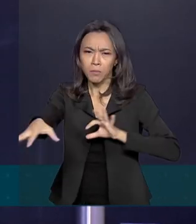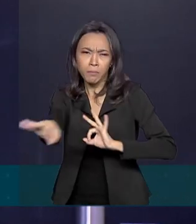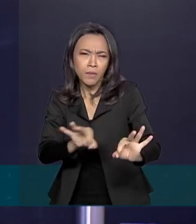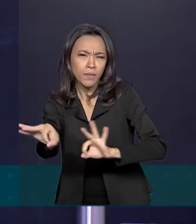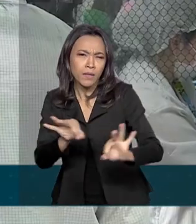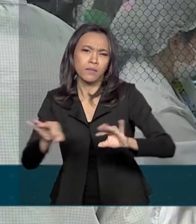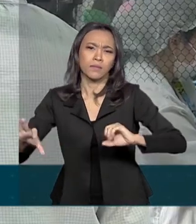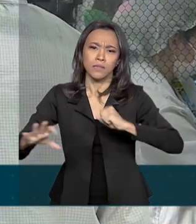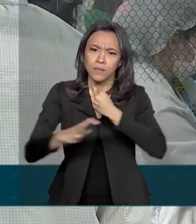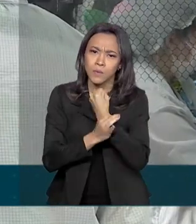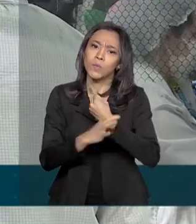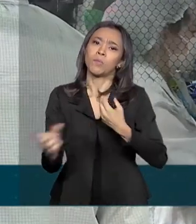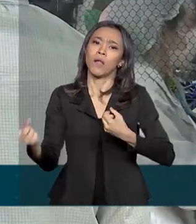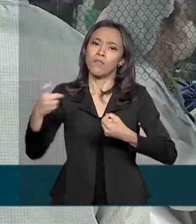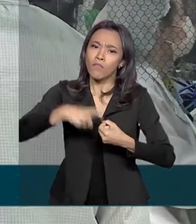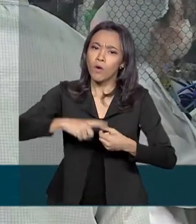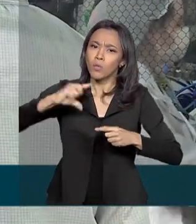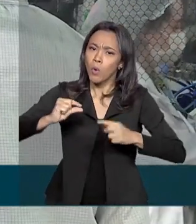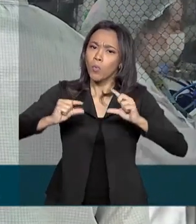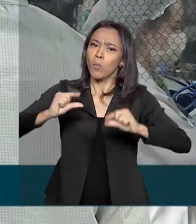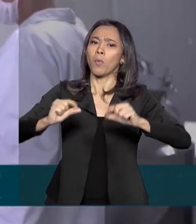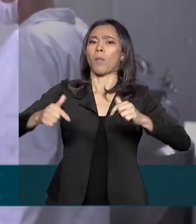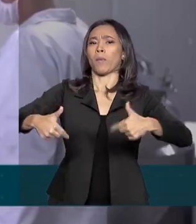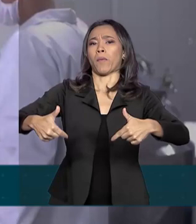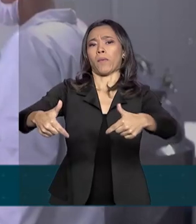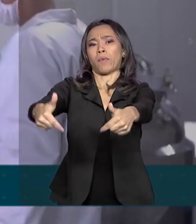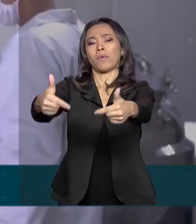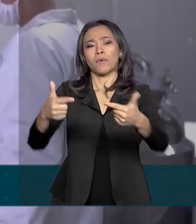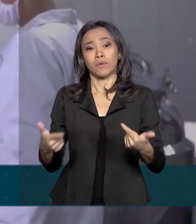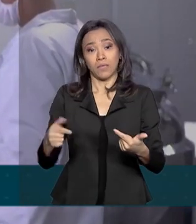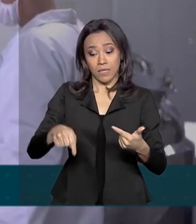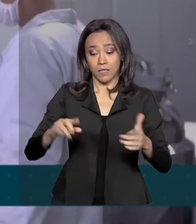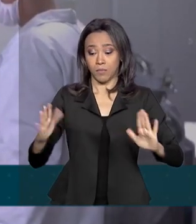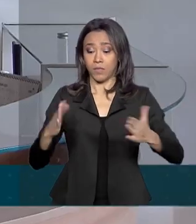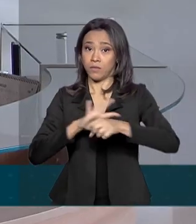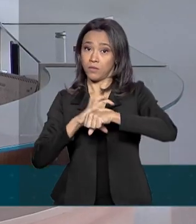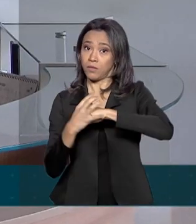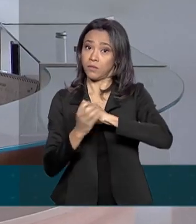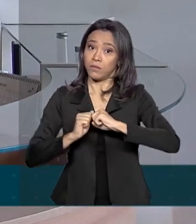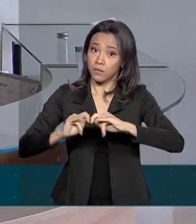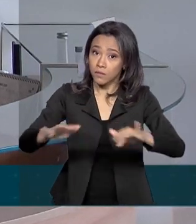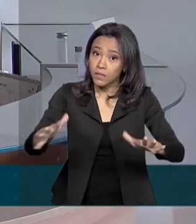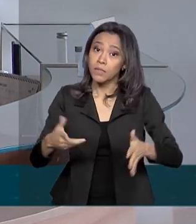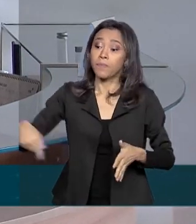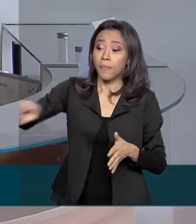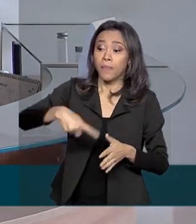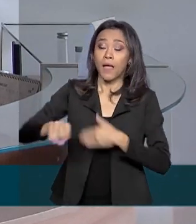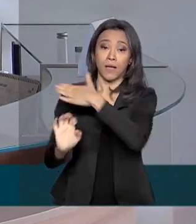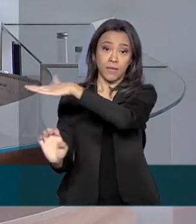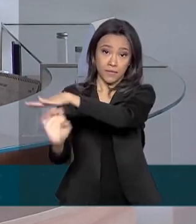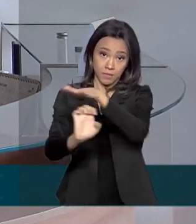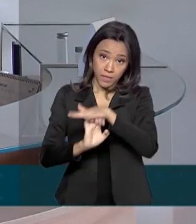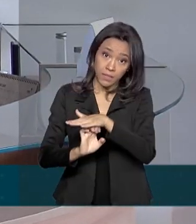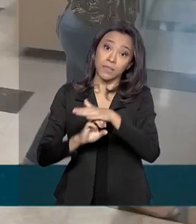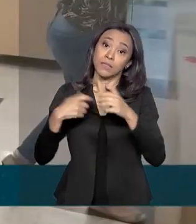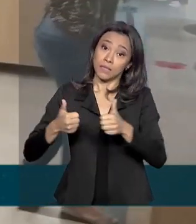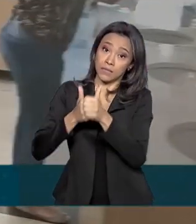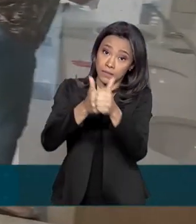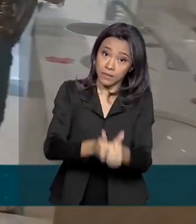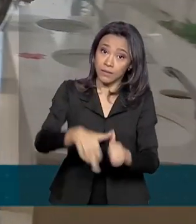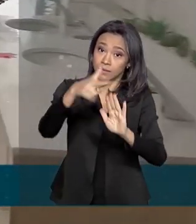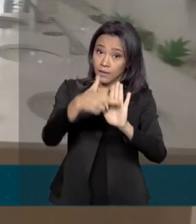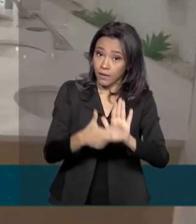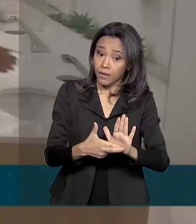seguro para o retorno gradual das atividades durante a pandemia da Covid-19. As empresas devem seguir protocolos